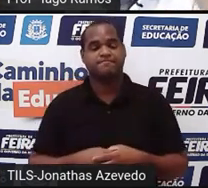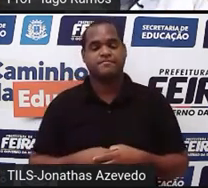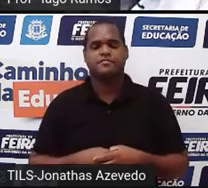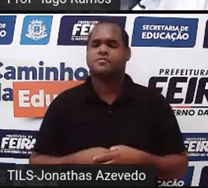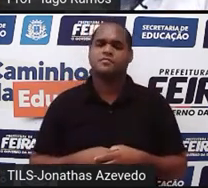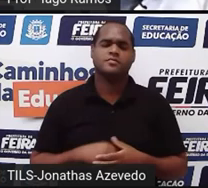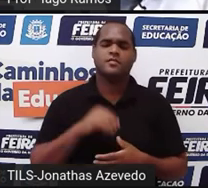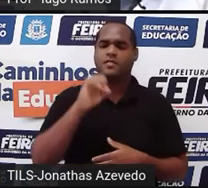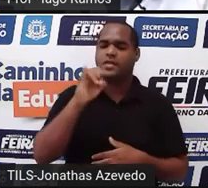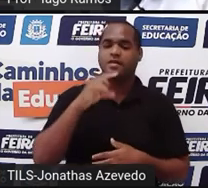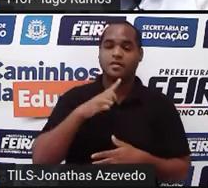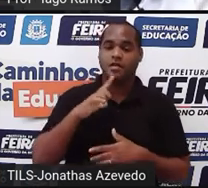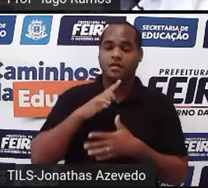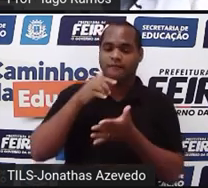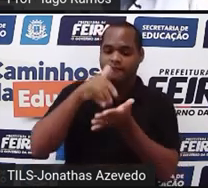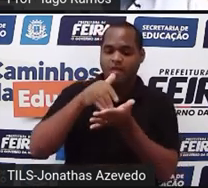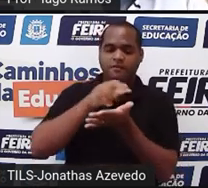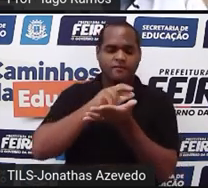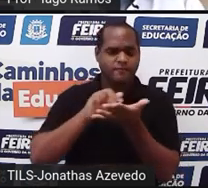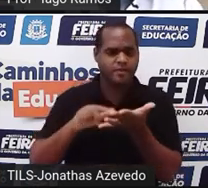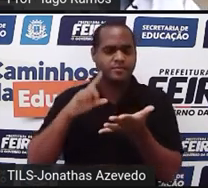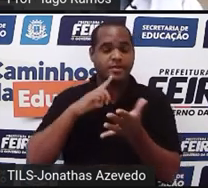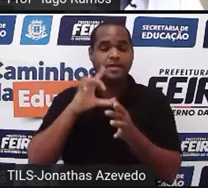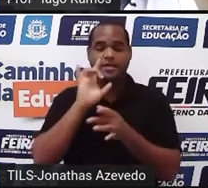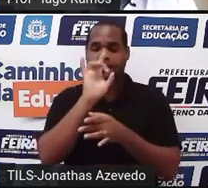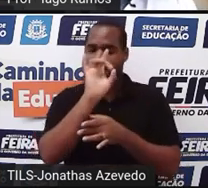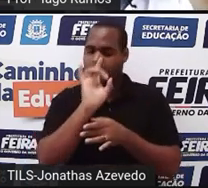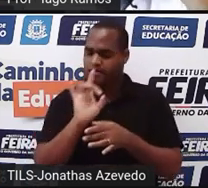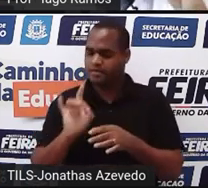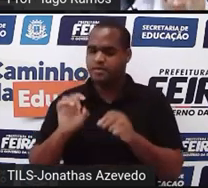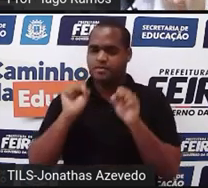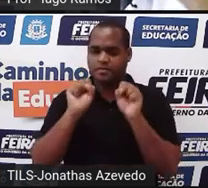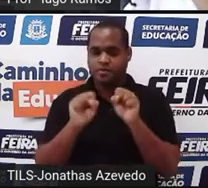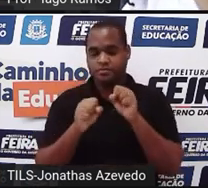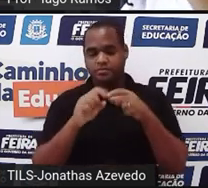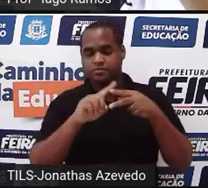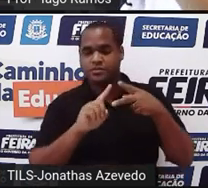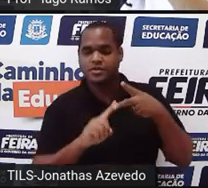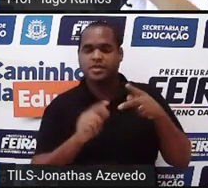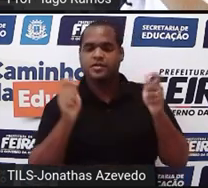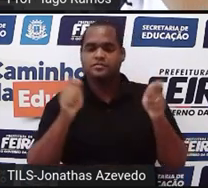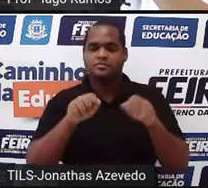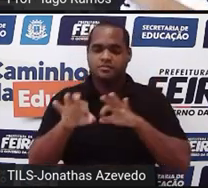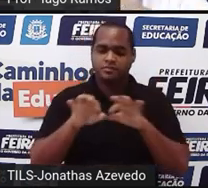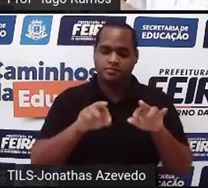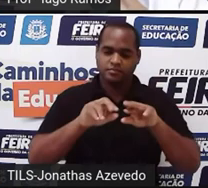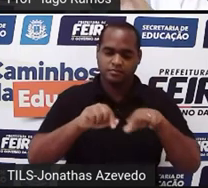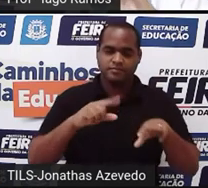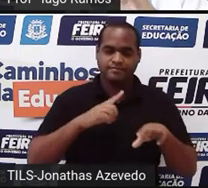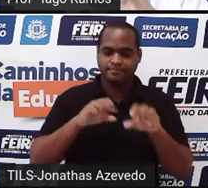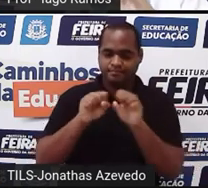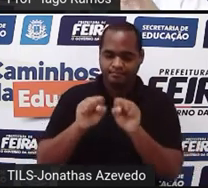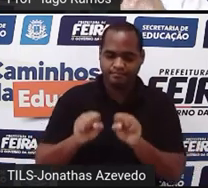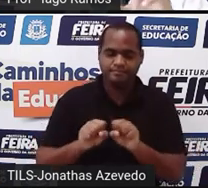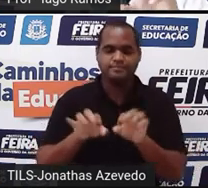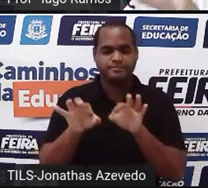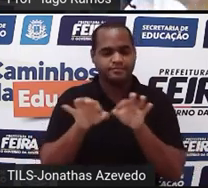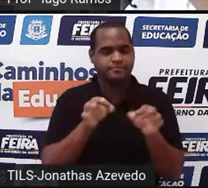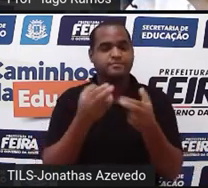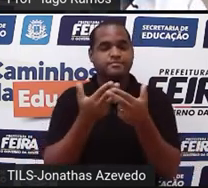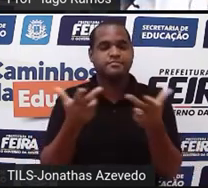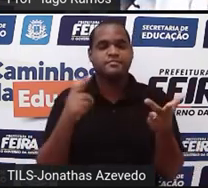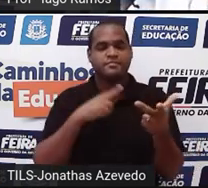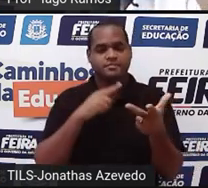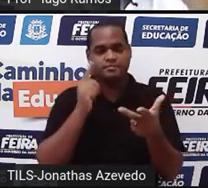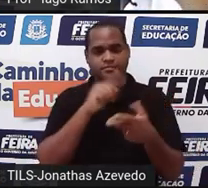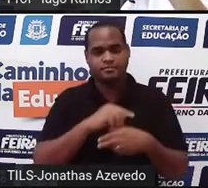E se são infinitos pontos, cada ponto tem um par que resolve o sistema. Ou seja,